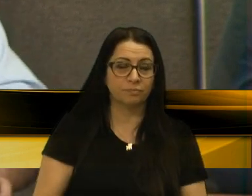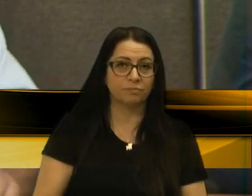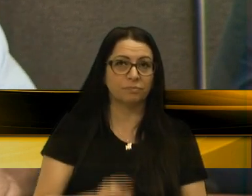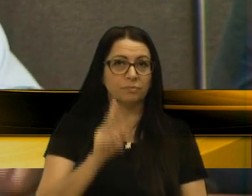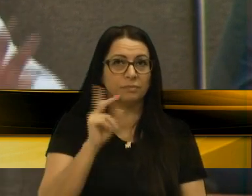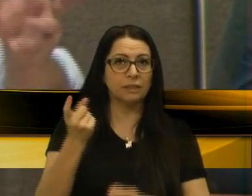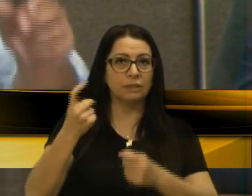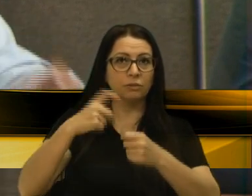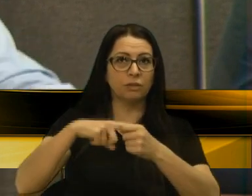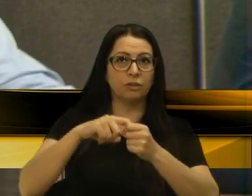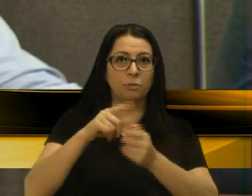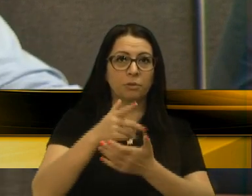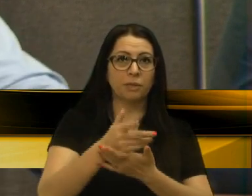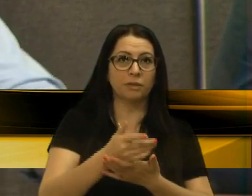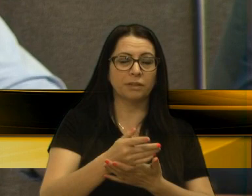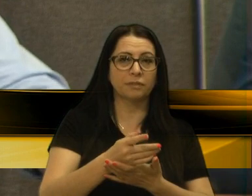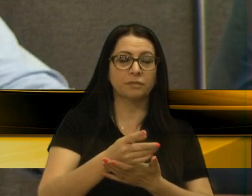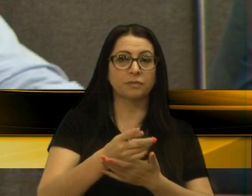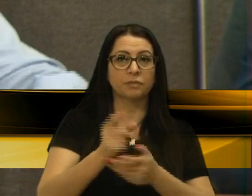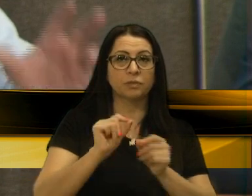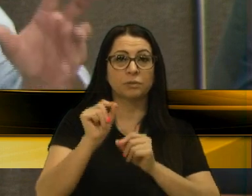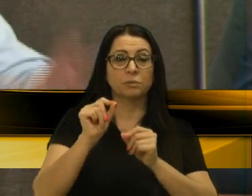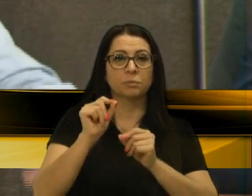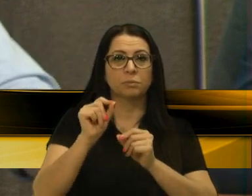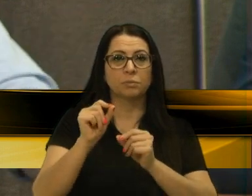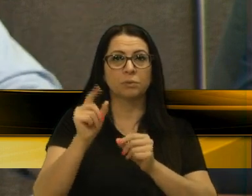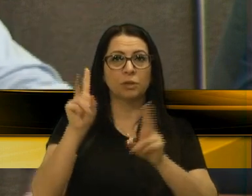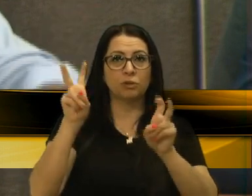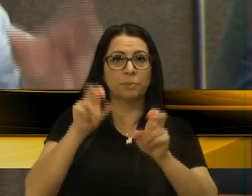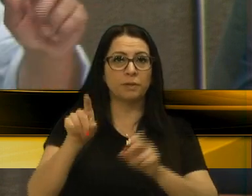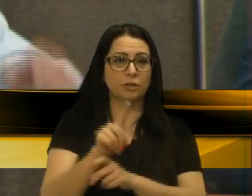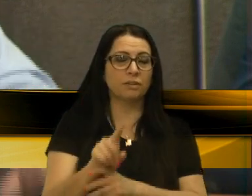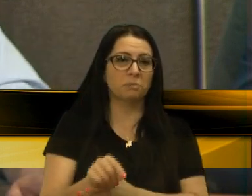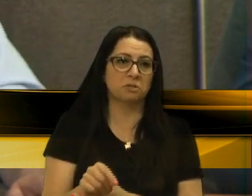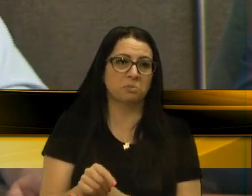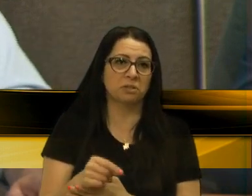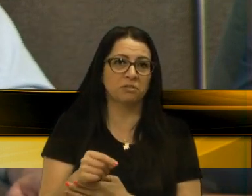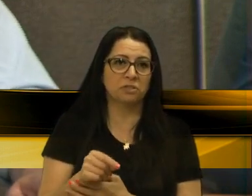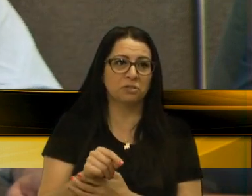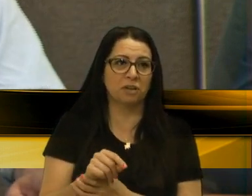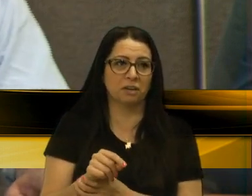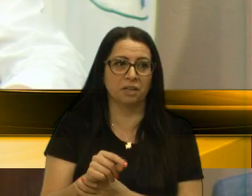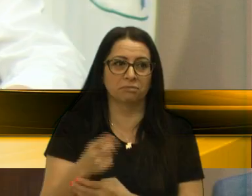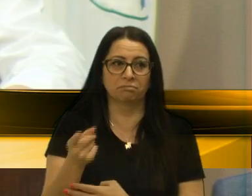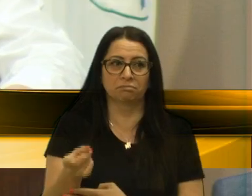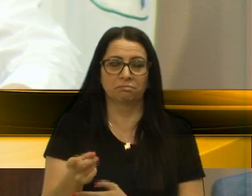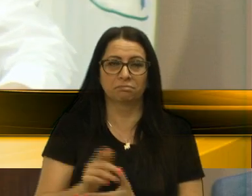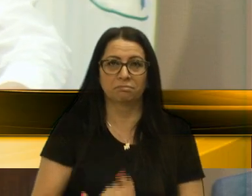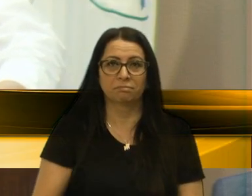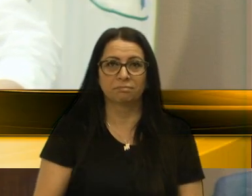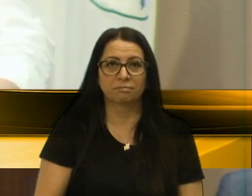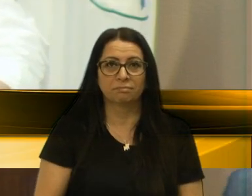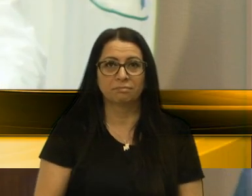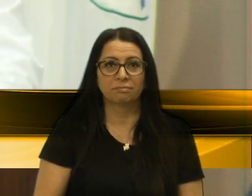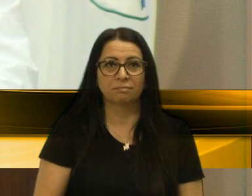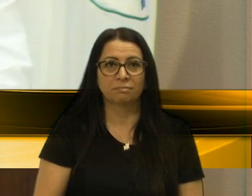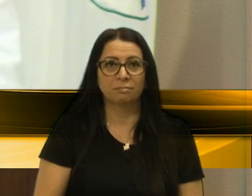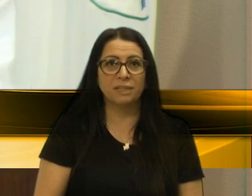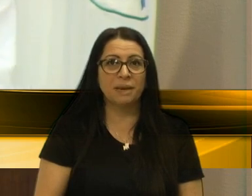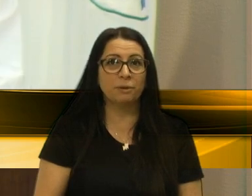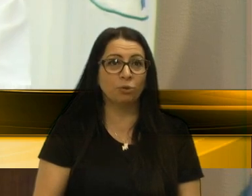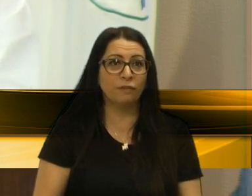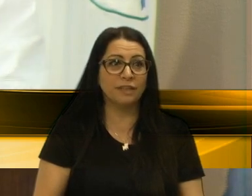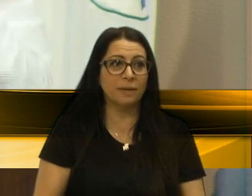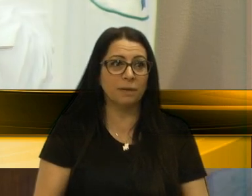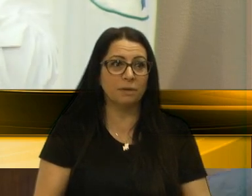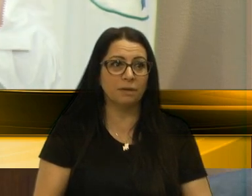eu voltarei a falar do meu projeto sobre esse assunto, então, num outro grande expediente meu. Obrigado, vereador Eloy. Obrigado, vereador Eli. Meu caro